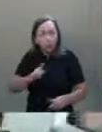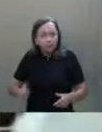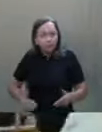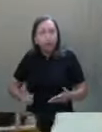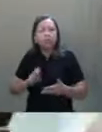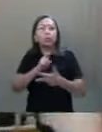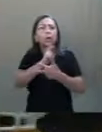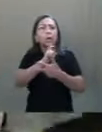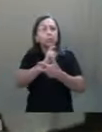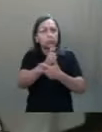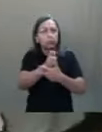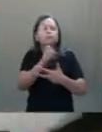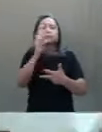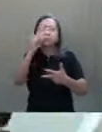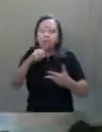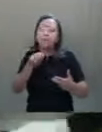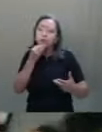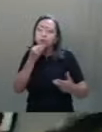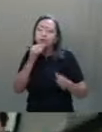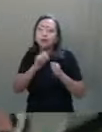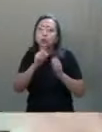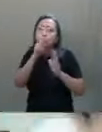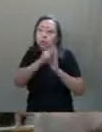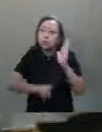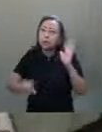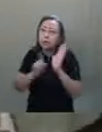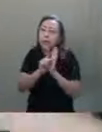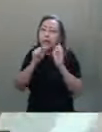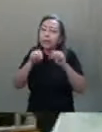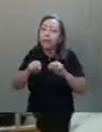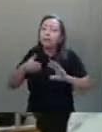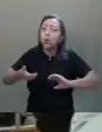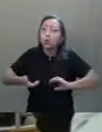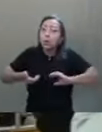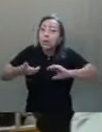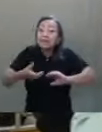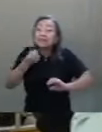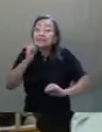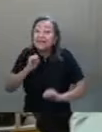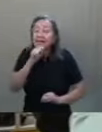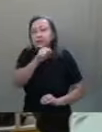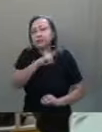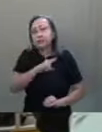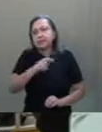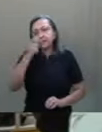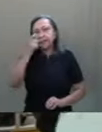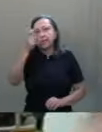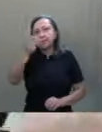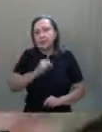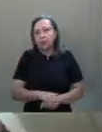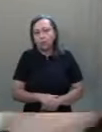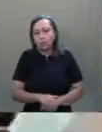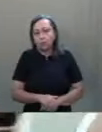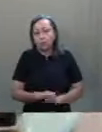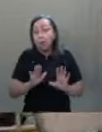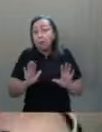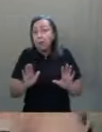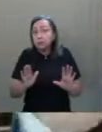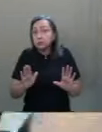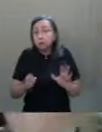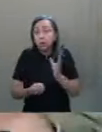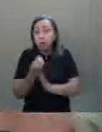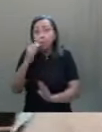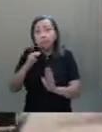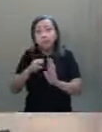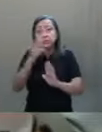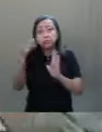ter enviado um projeto de lei aqui para o Congresso, se essa fosse a intenção. Mas há uma medida provisória que me